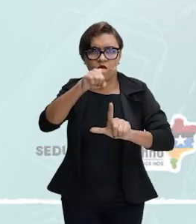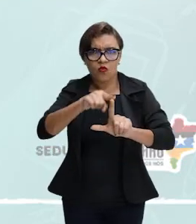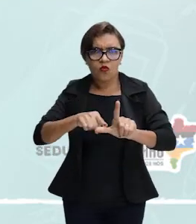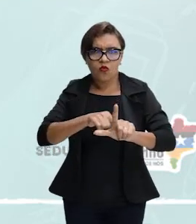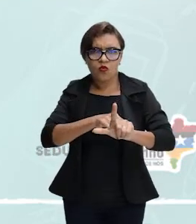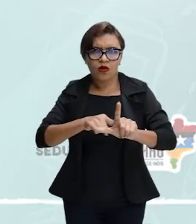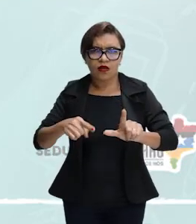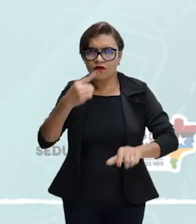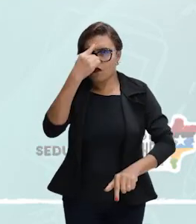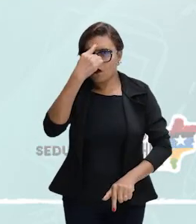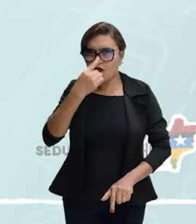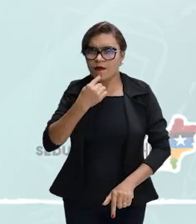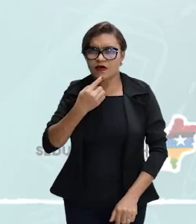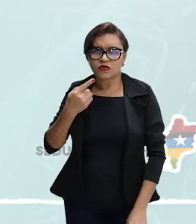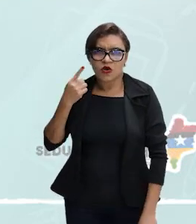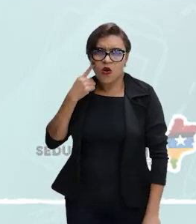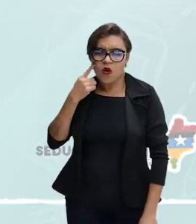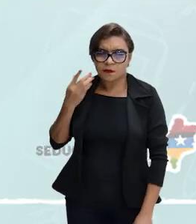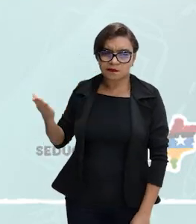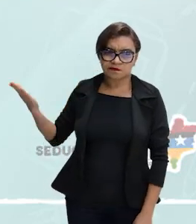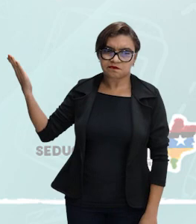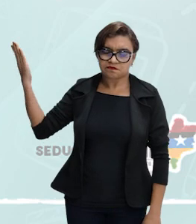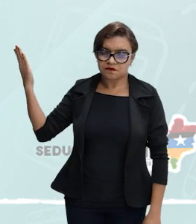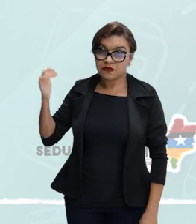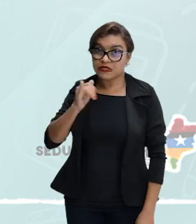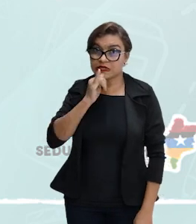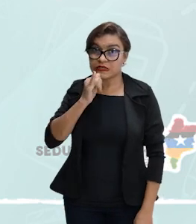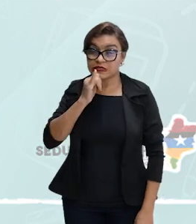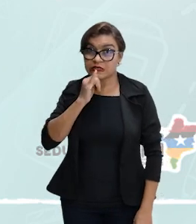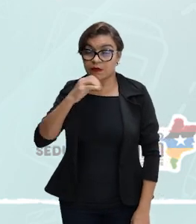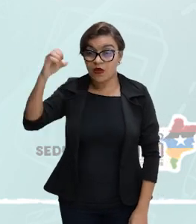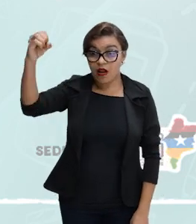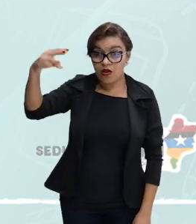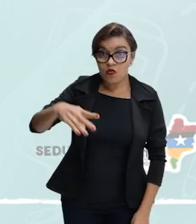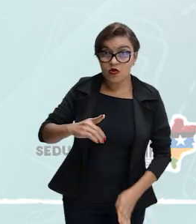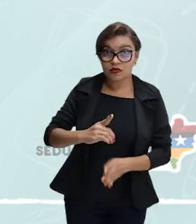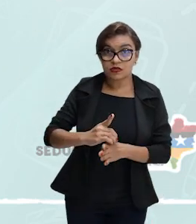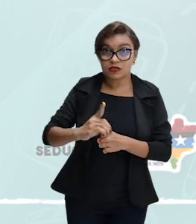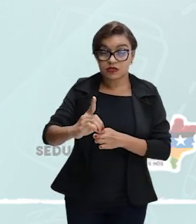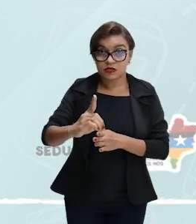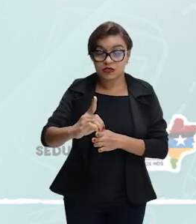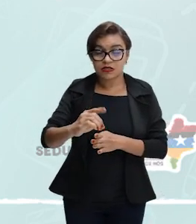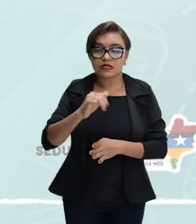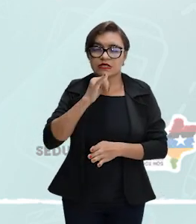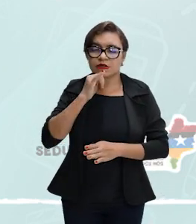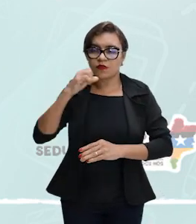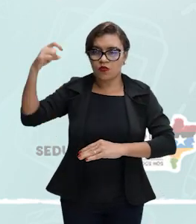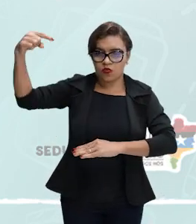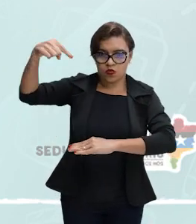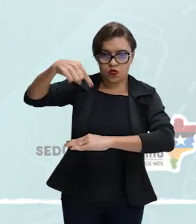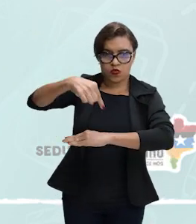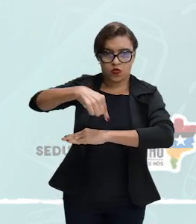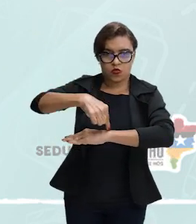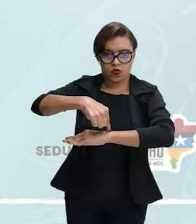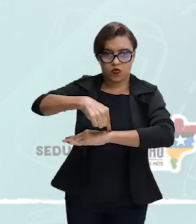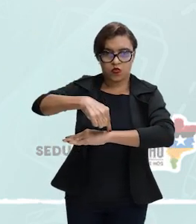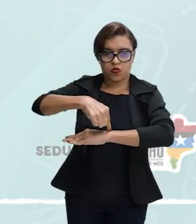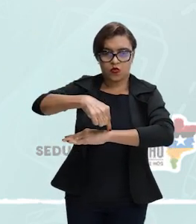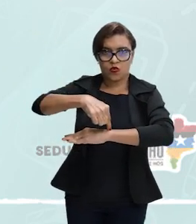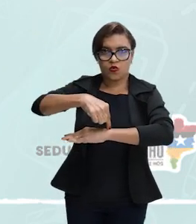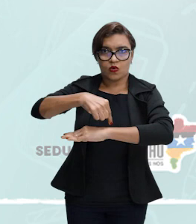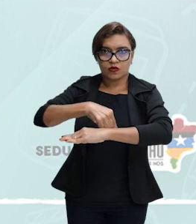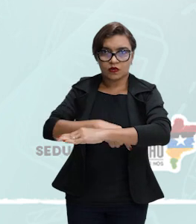A refração é o desvio dessa luz. Então, ela vai passar de um meio para o outro. De um meio menos